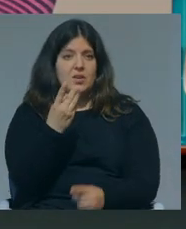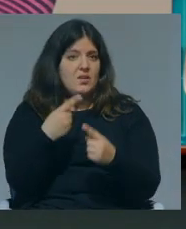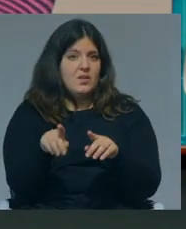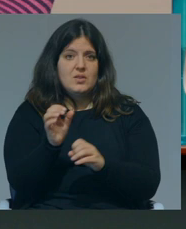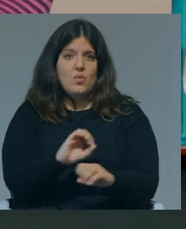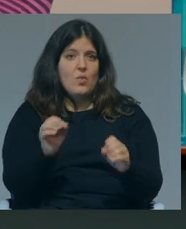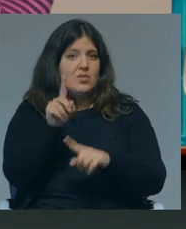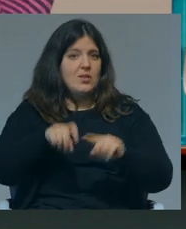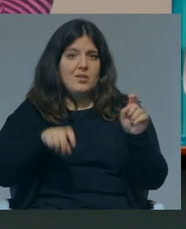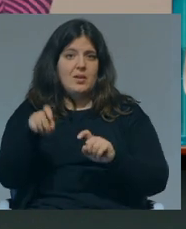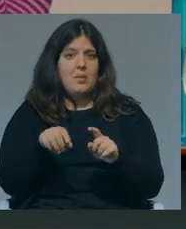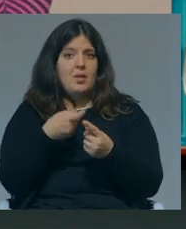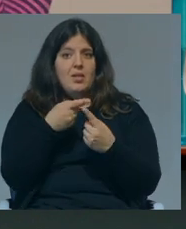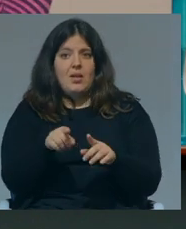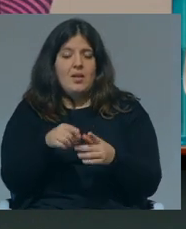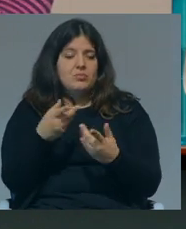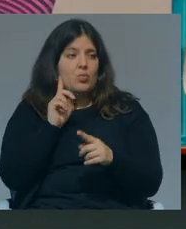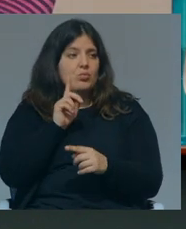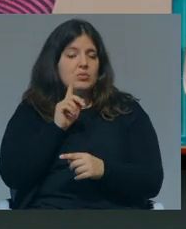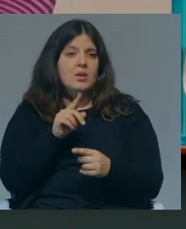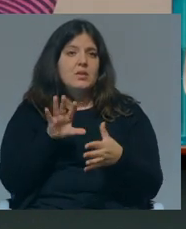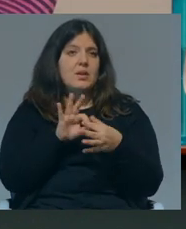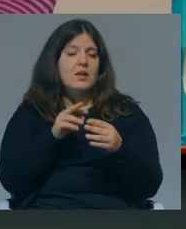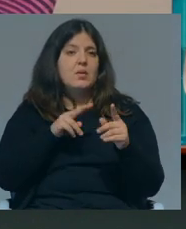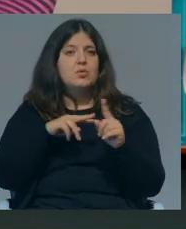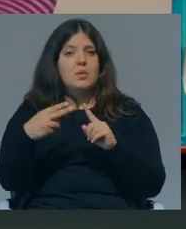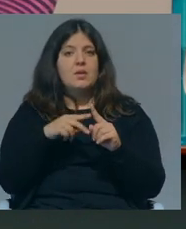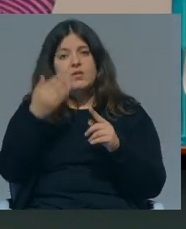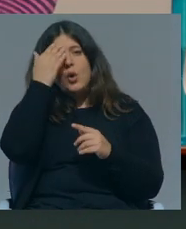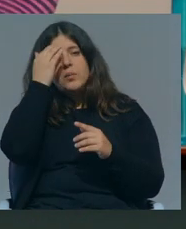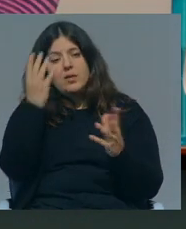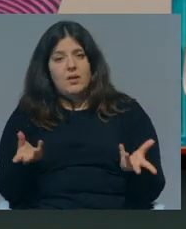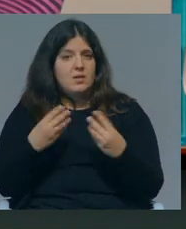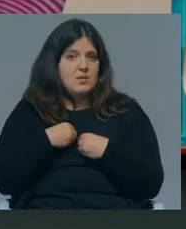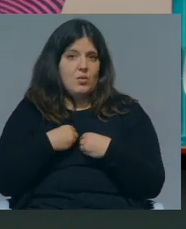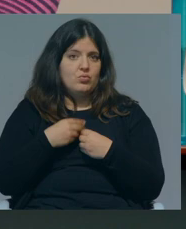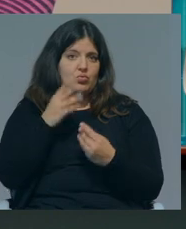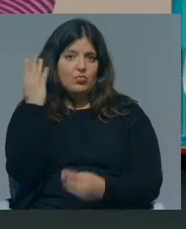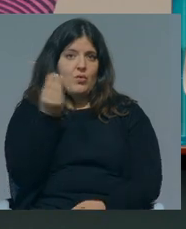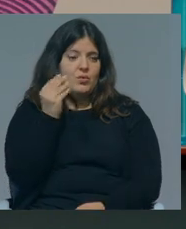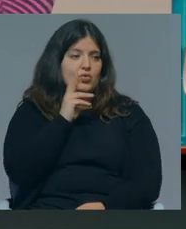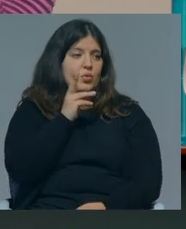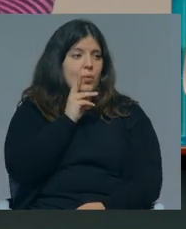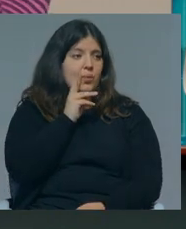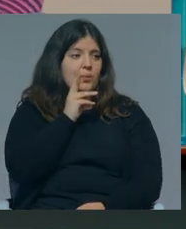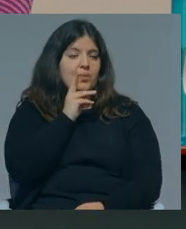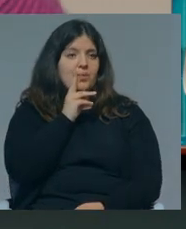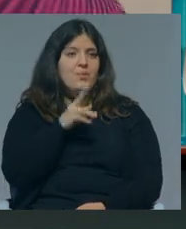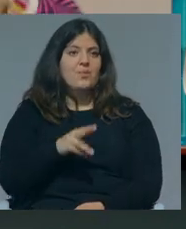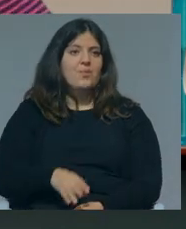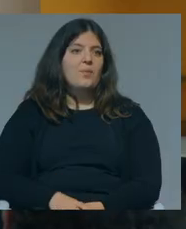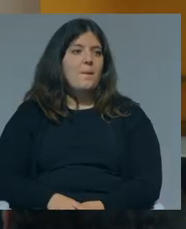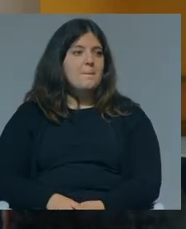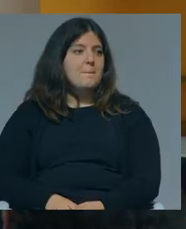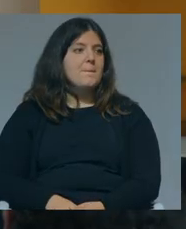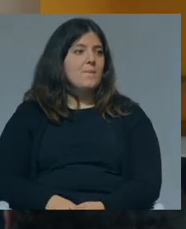diferença nenhuma. Estatisticamente, é completamente irrelevante do ponto de vista da aquisição de competências desses jovens. desculpa, não quer ser... Eu